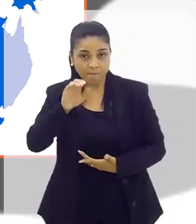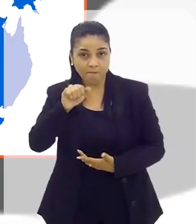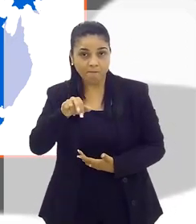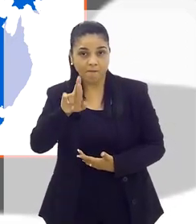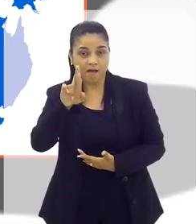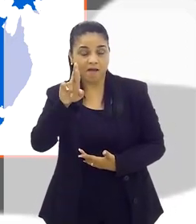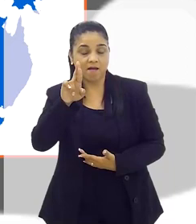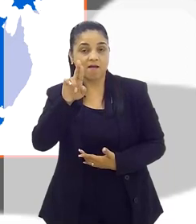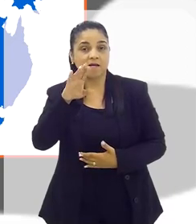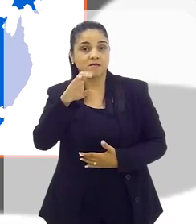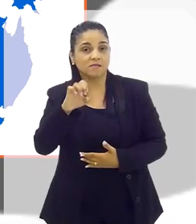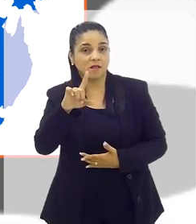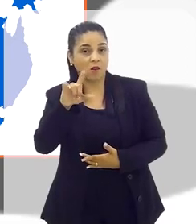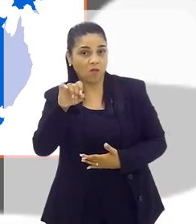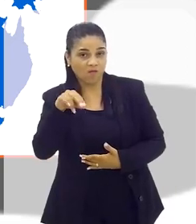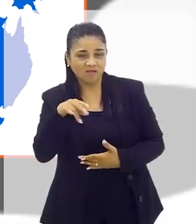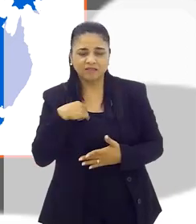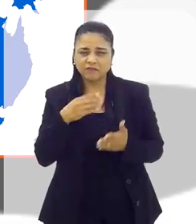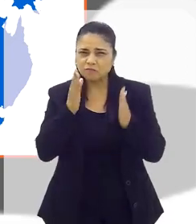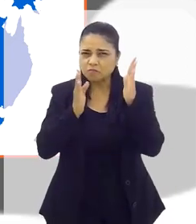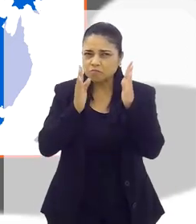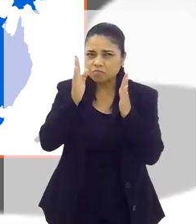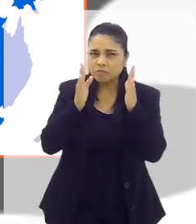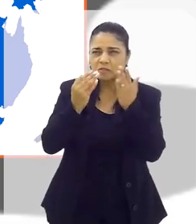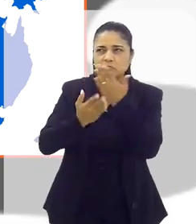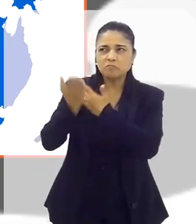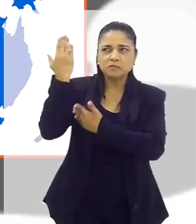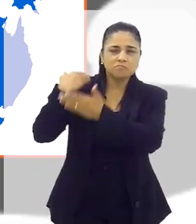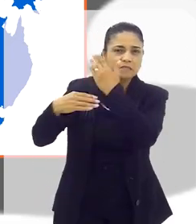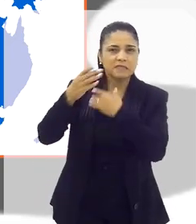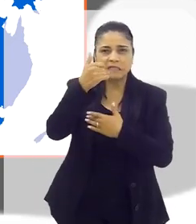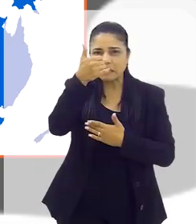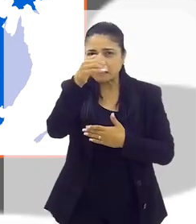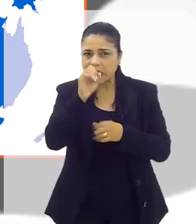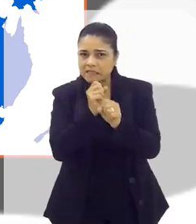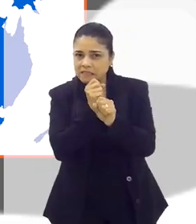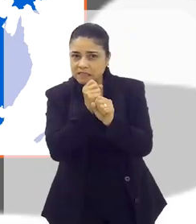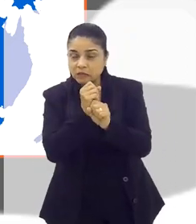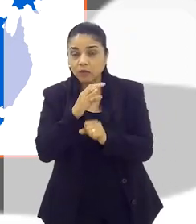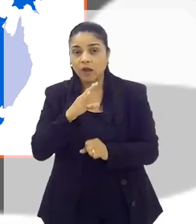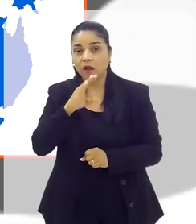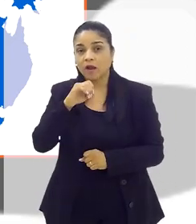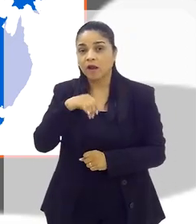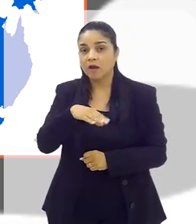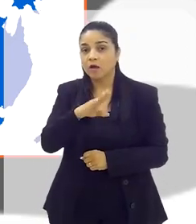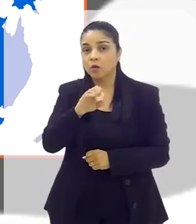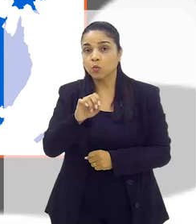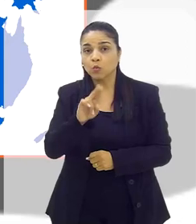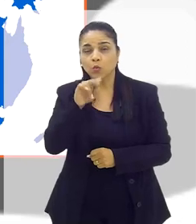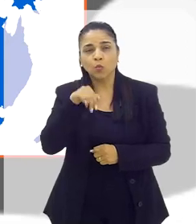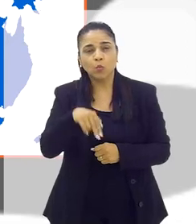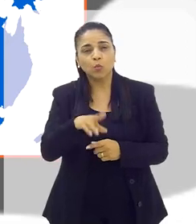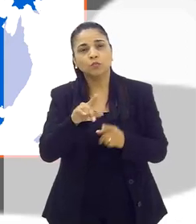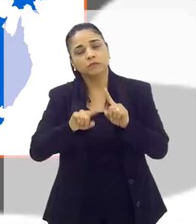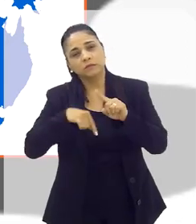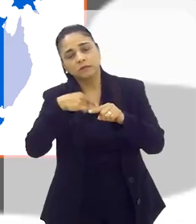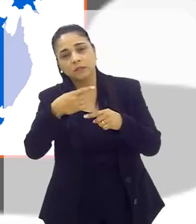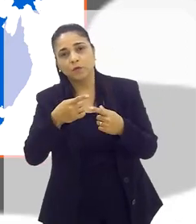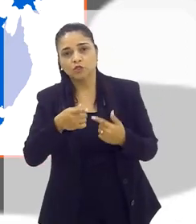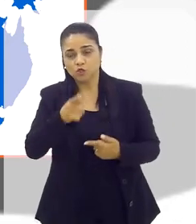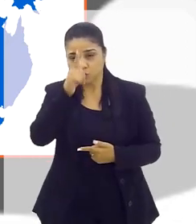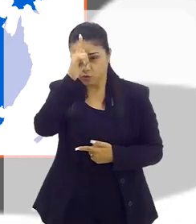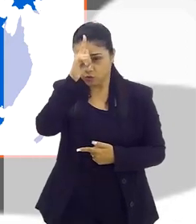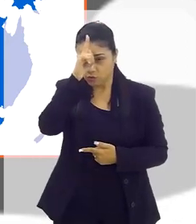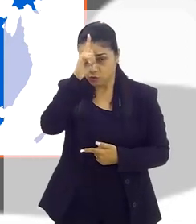uma migração. Houve uma fase, que eu lembro bem, há uns dez anos atrás, onde Cancun virou um boom. Na sequência, veio a Croácia, quer